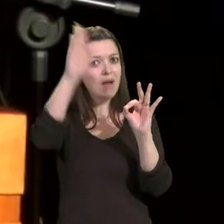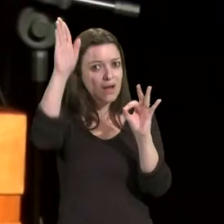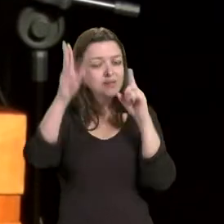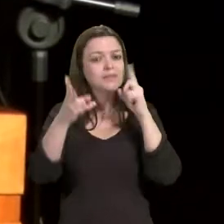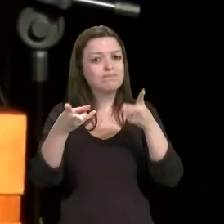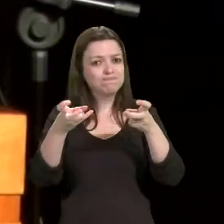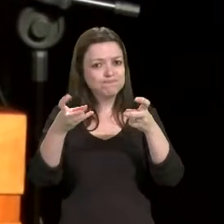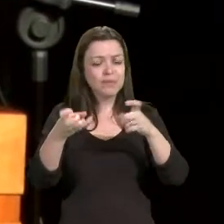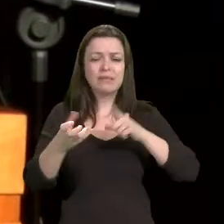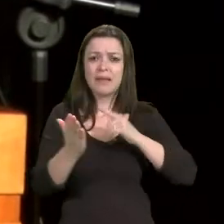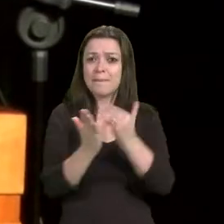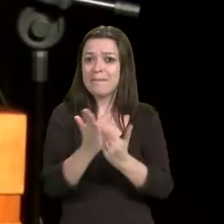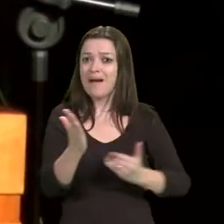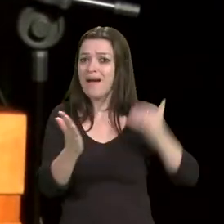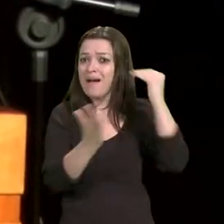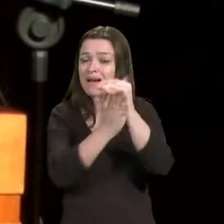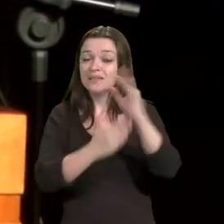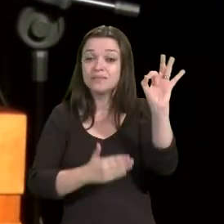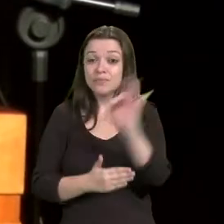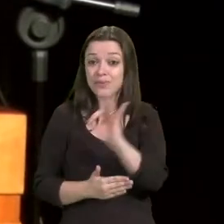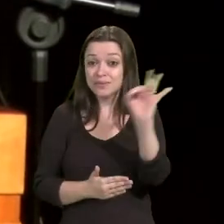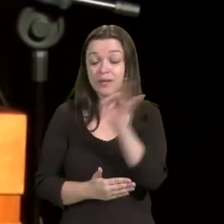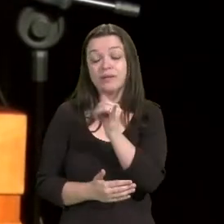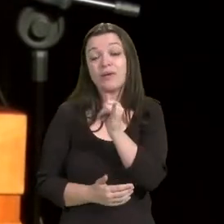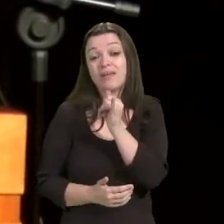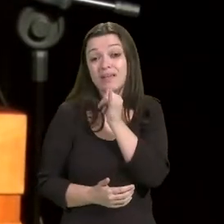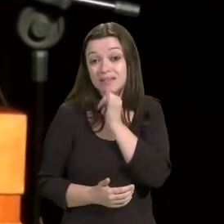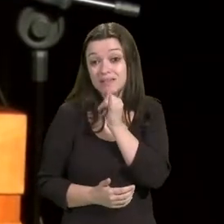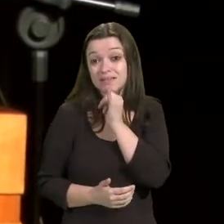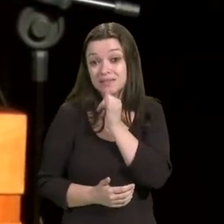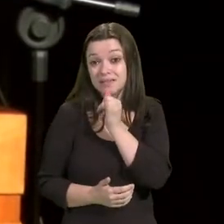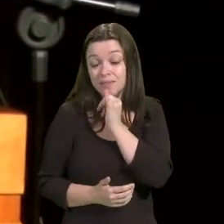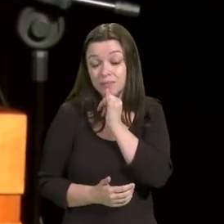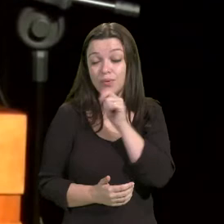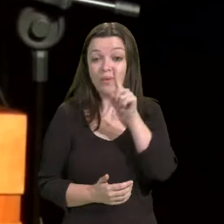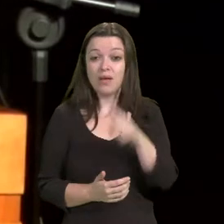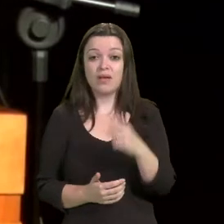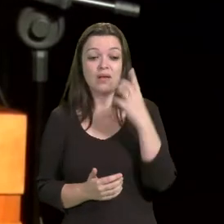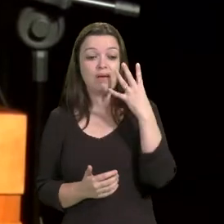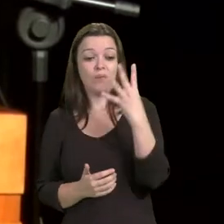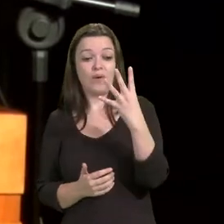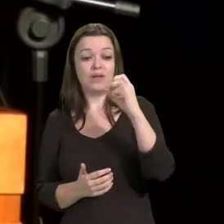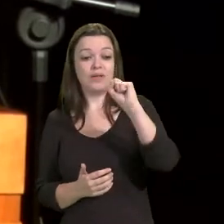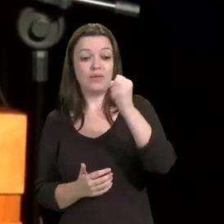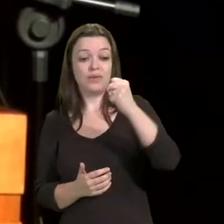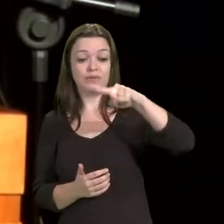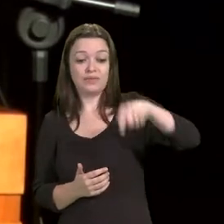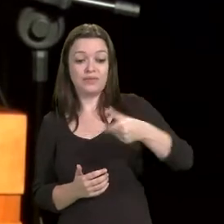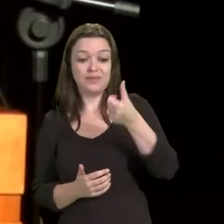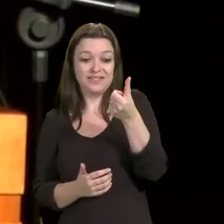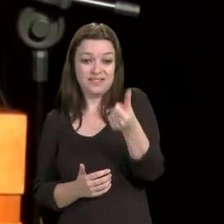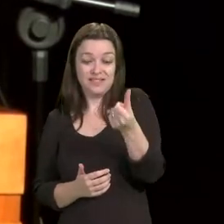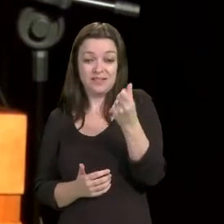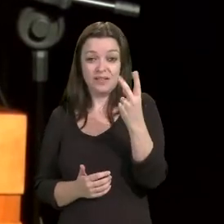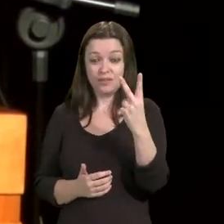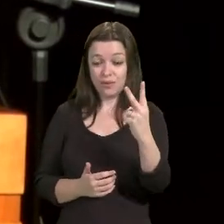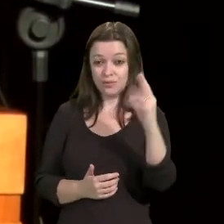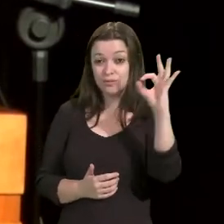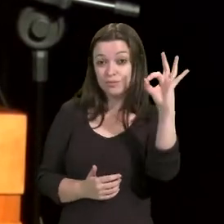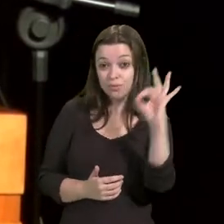percentuais altíssimos, como, por exemplo, os 48,62%